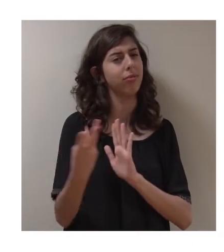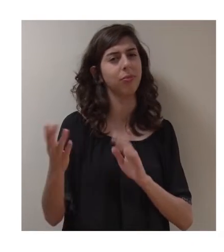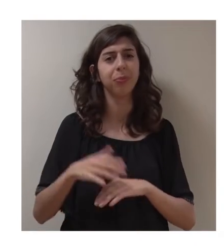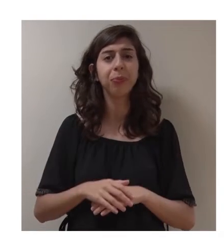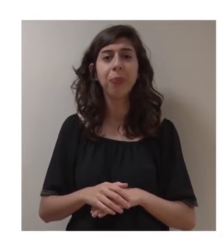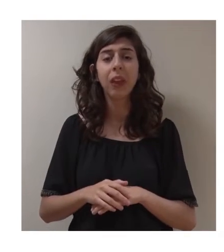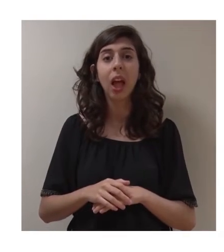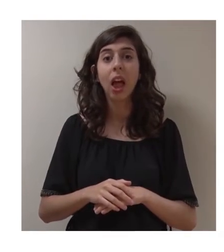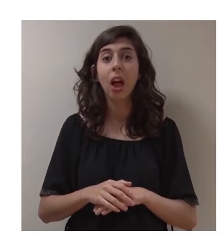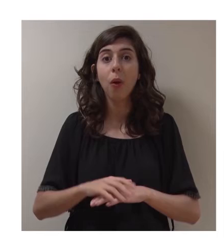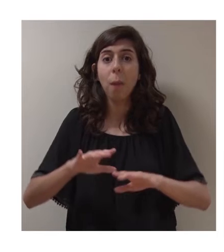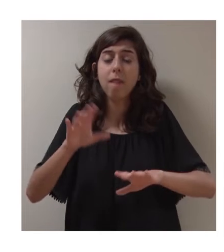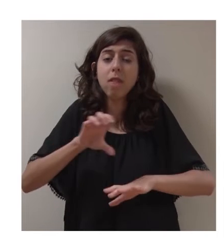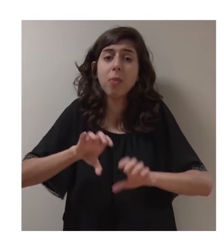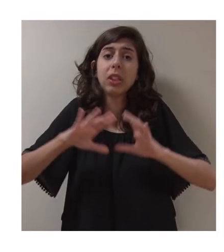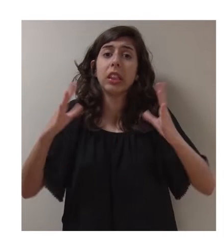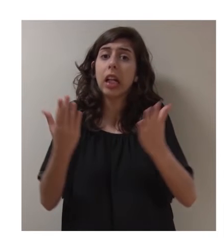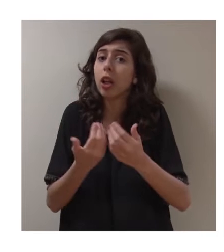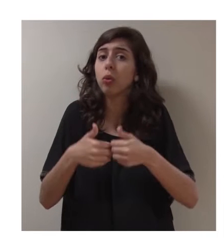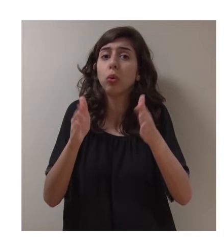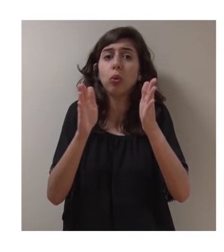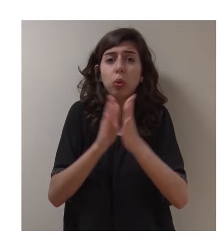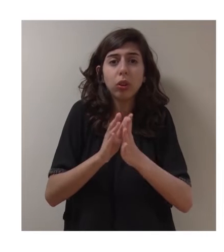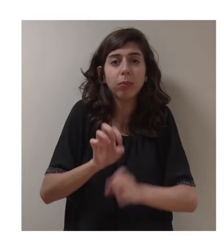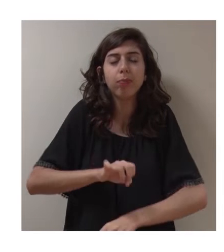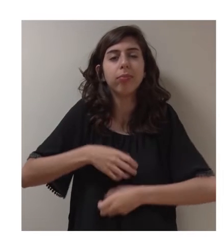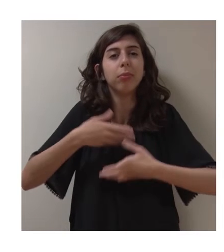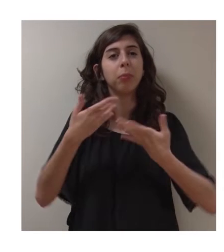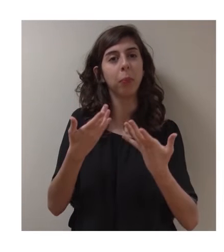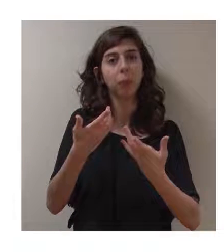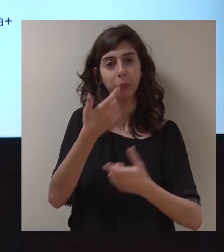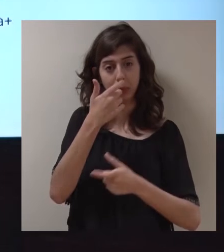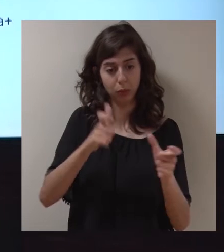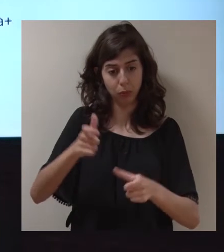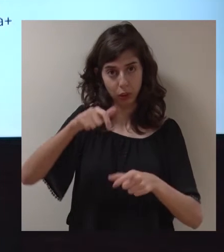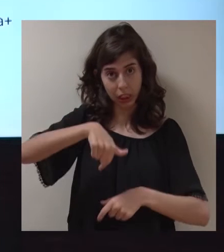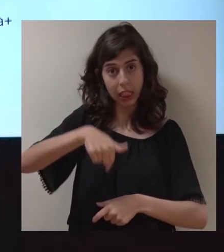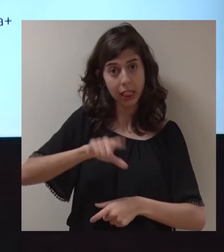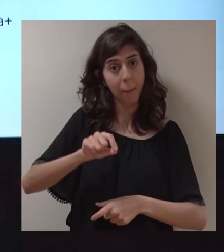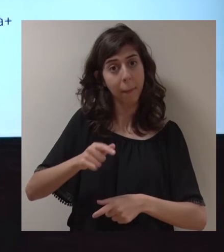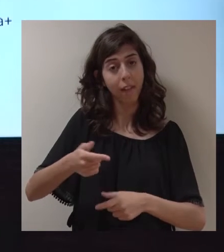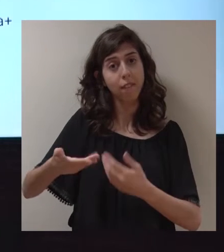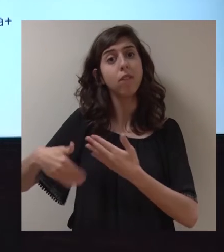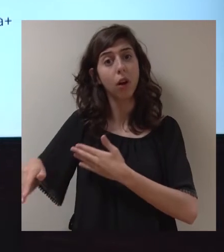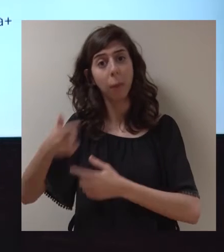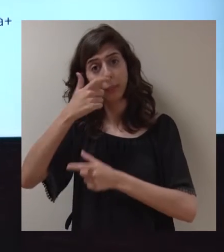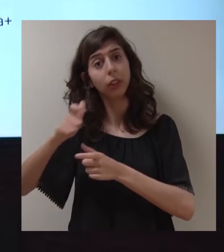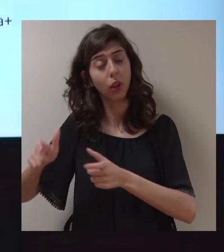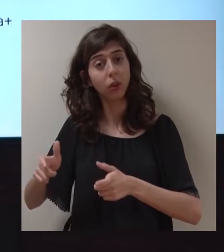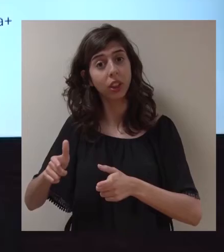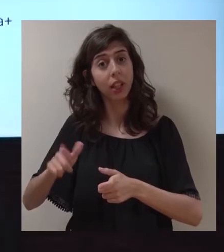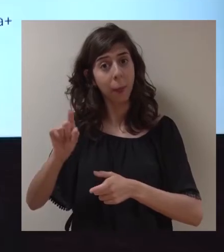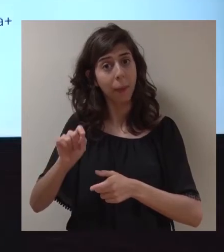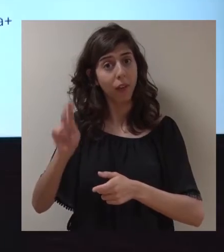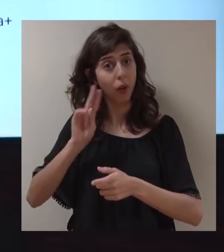foram os programas. De uma maneira geral, todos eles inspiradores, para nós e para quem nos vê de fora. Valorizam de